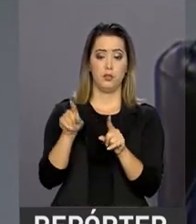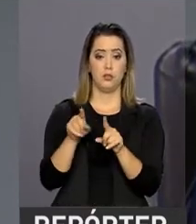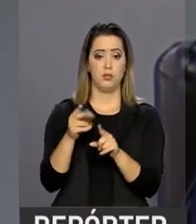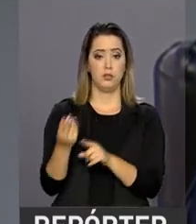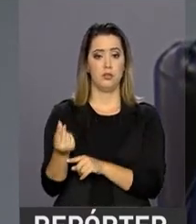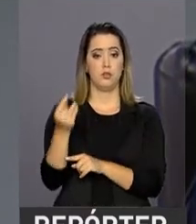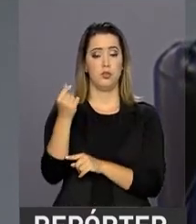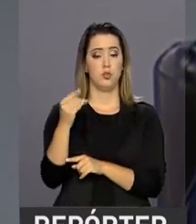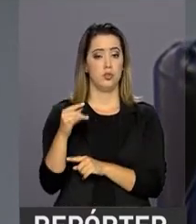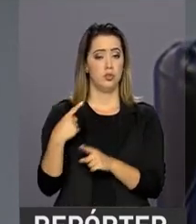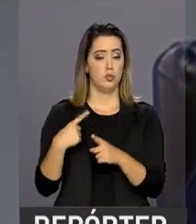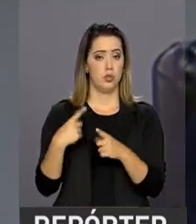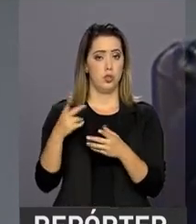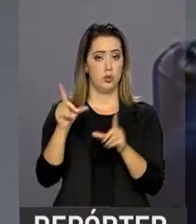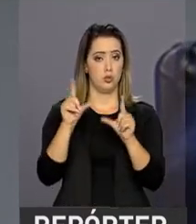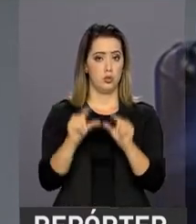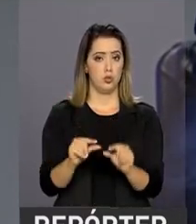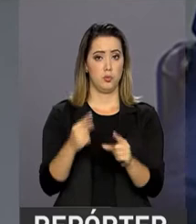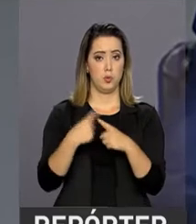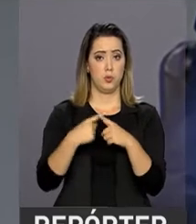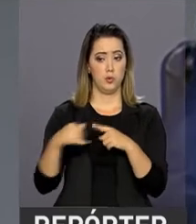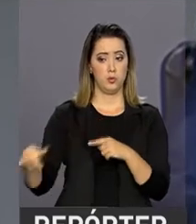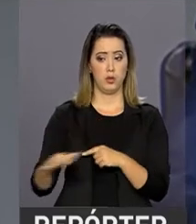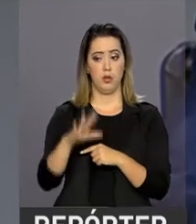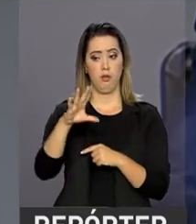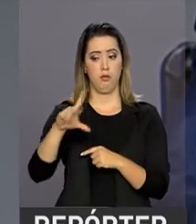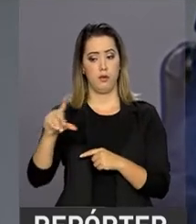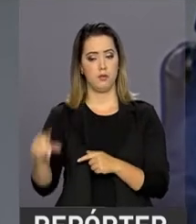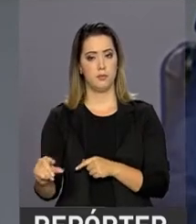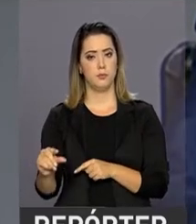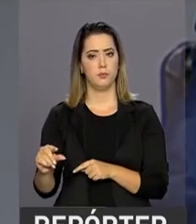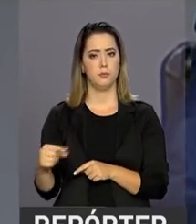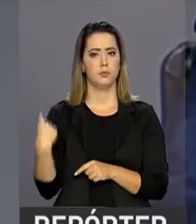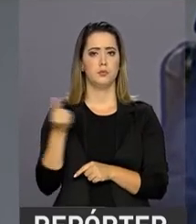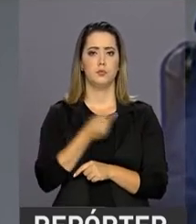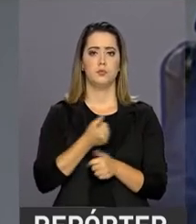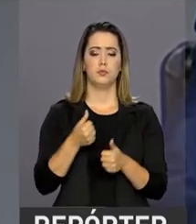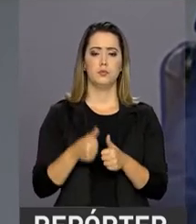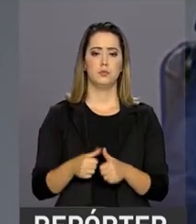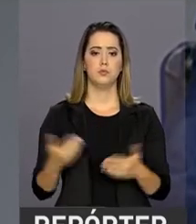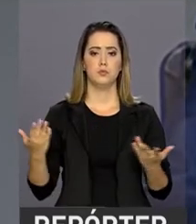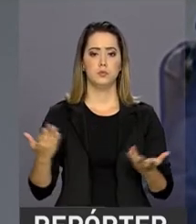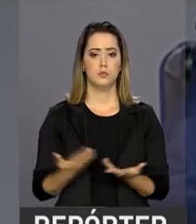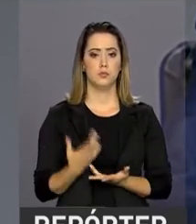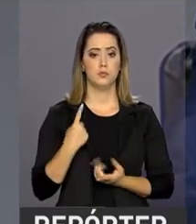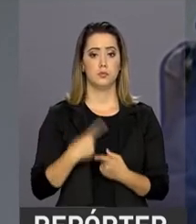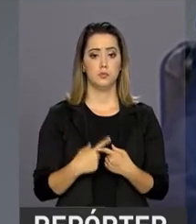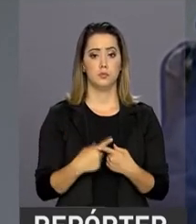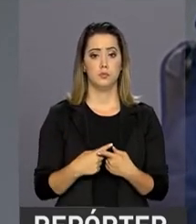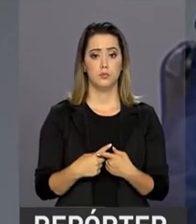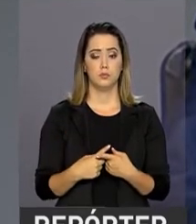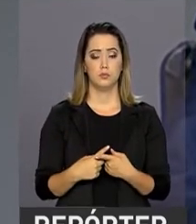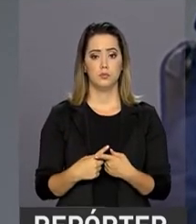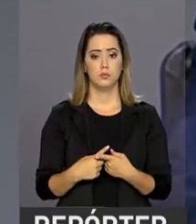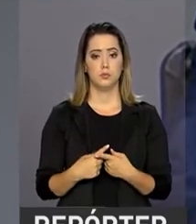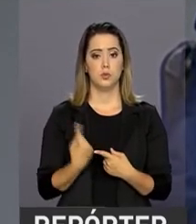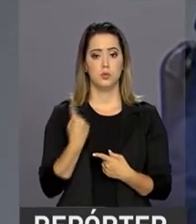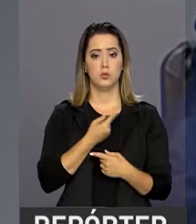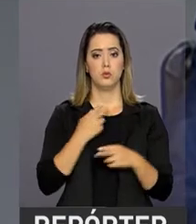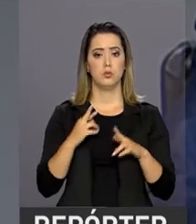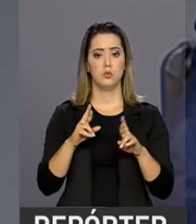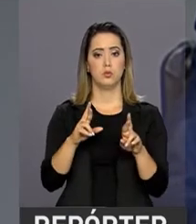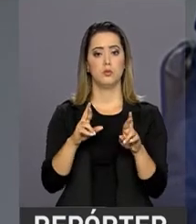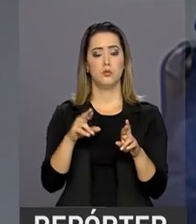inflação menor, nós estamos então esperando em